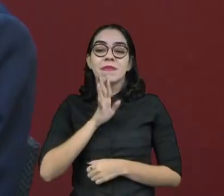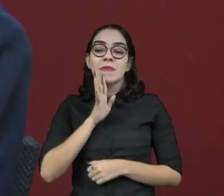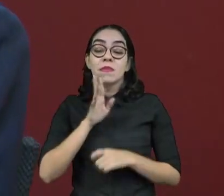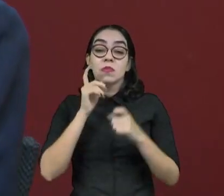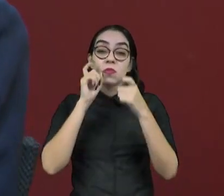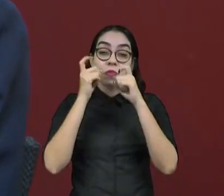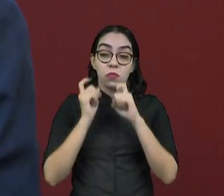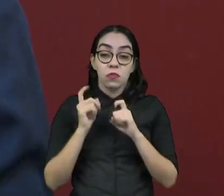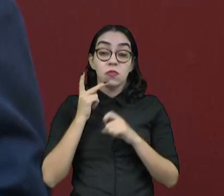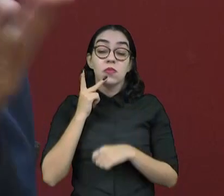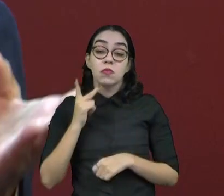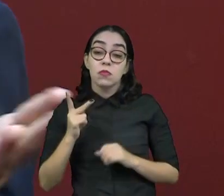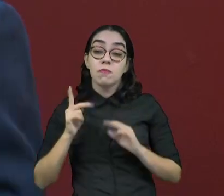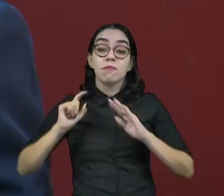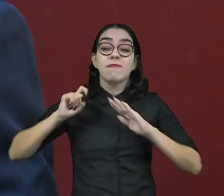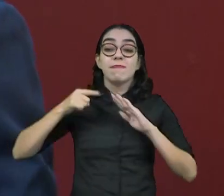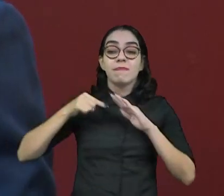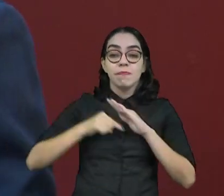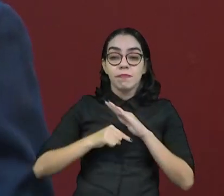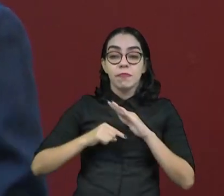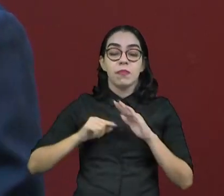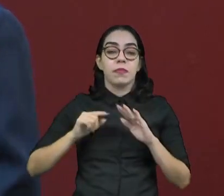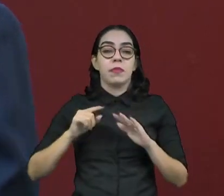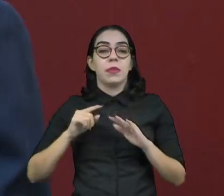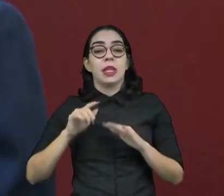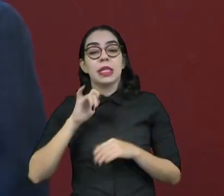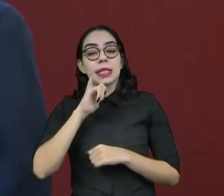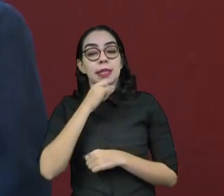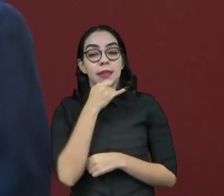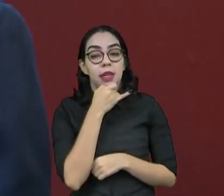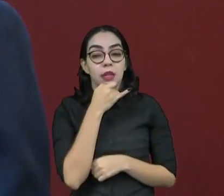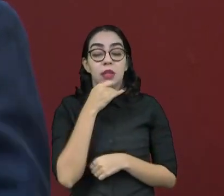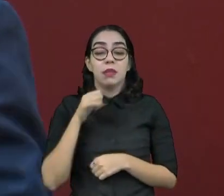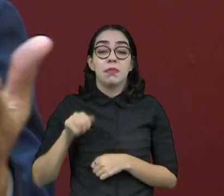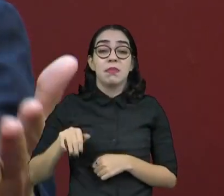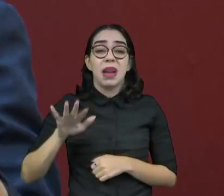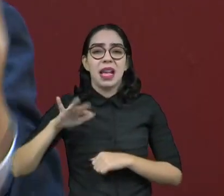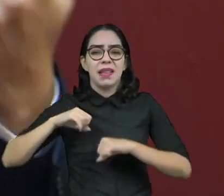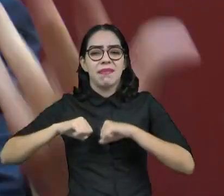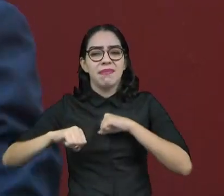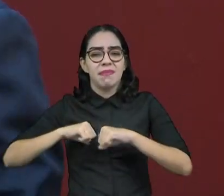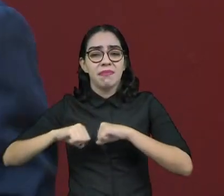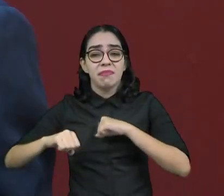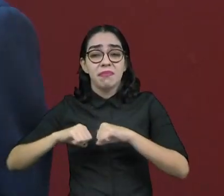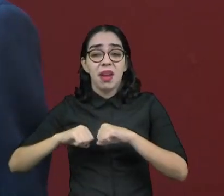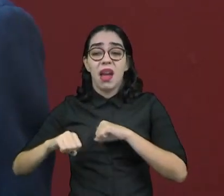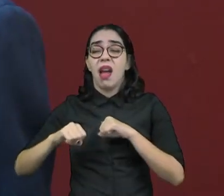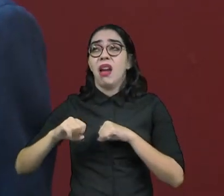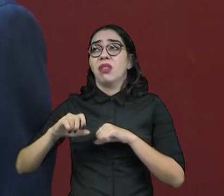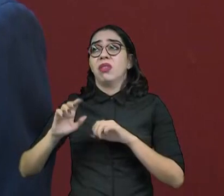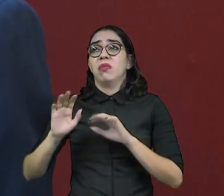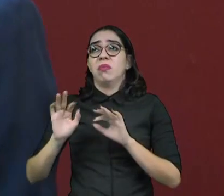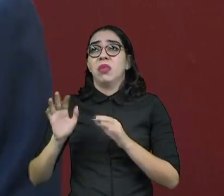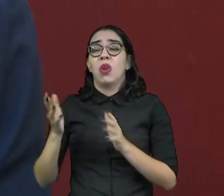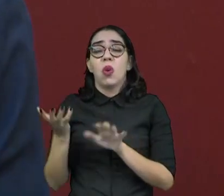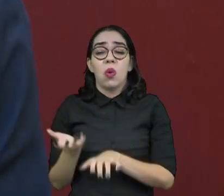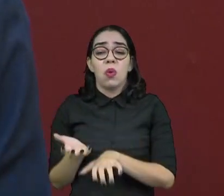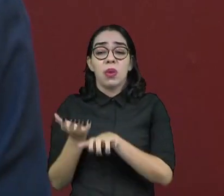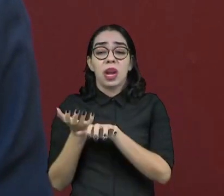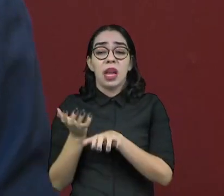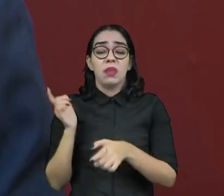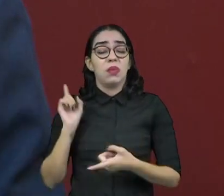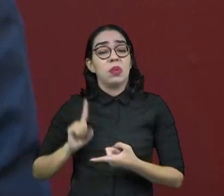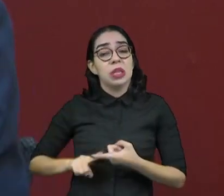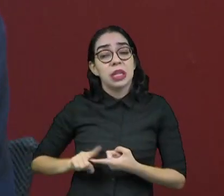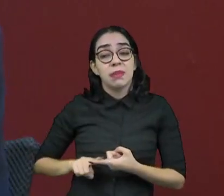sair da superficialidade, que, infelizmente, é o que a gente está vendo acontecer no debate, infelizmente, no Congresso Nacional. Porque lá,